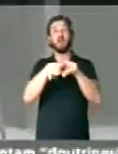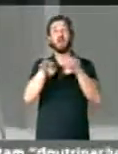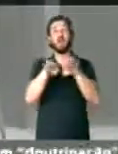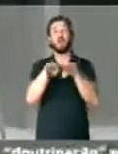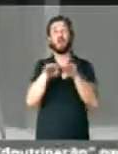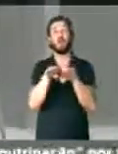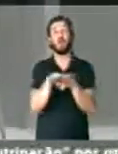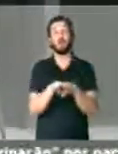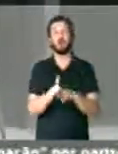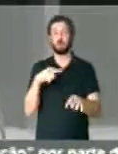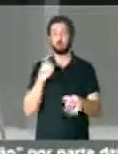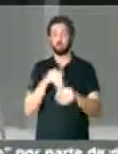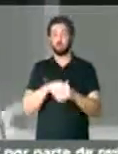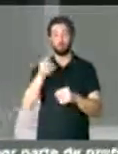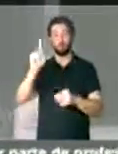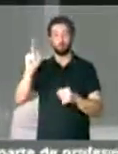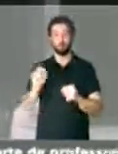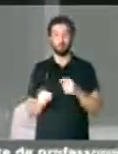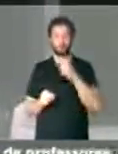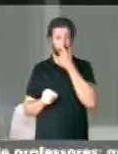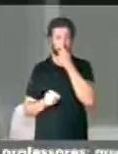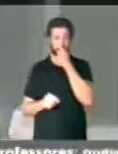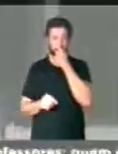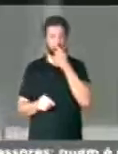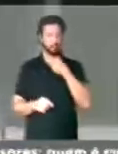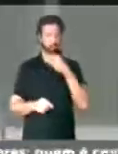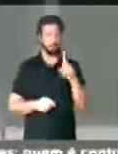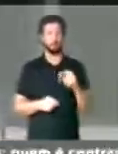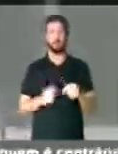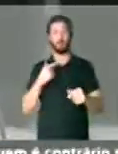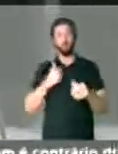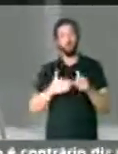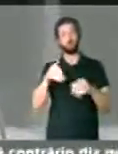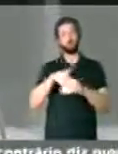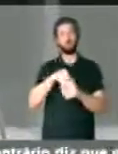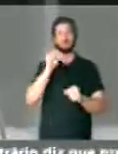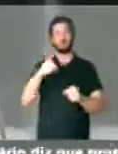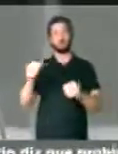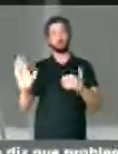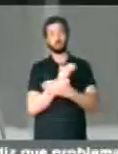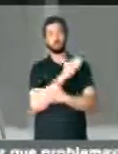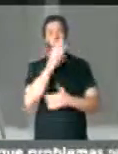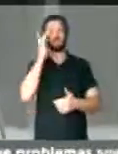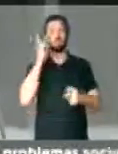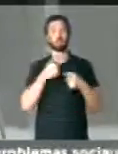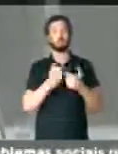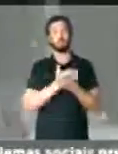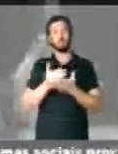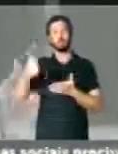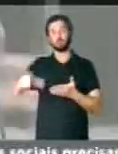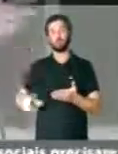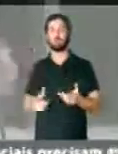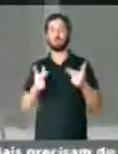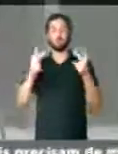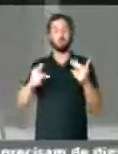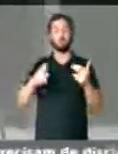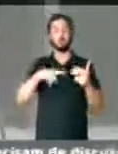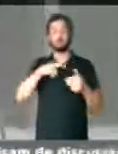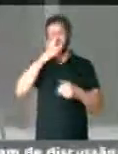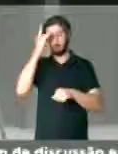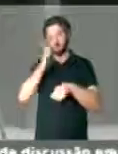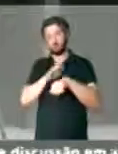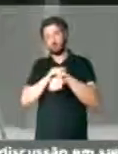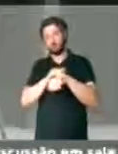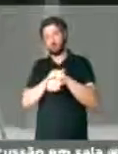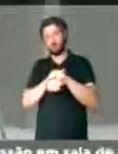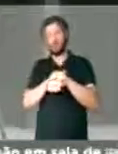votamos nessa chapa. Eu não votei. Eu votei no impeachment, sim, porque nós precisávamos começar. É como se você tem um paciente